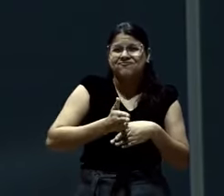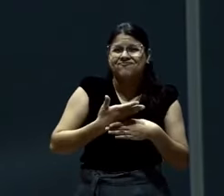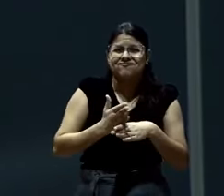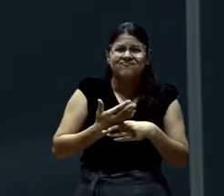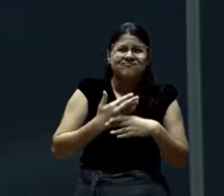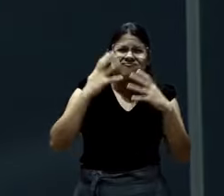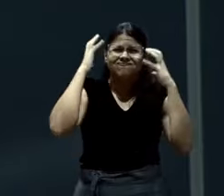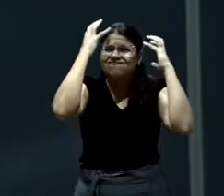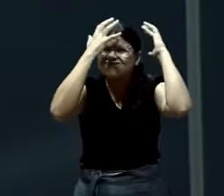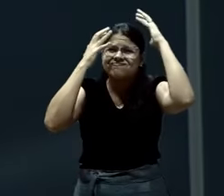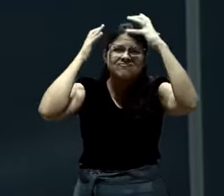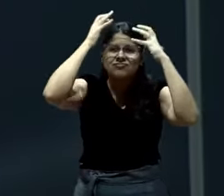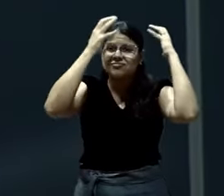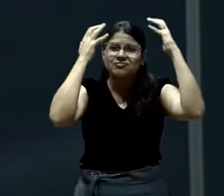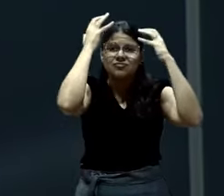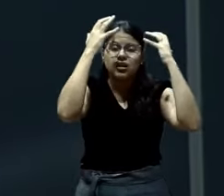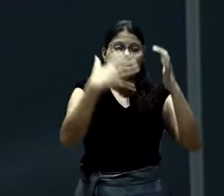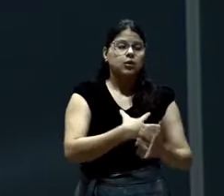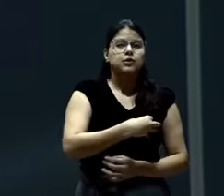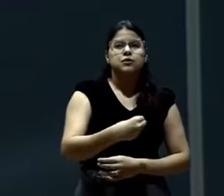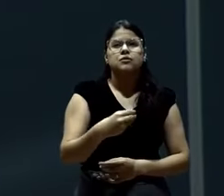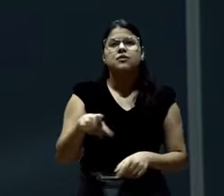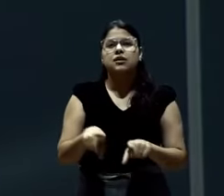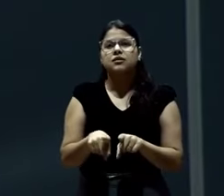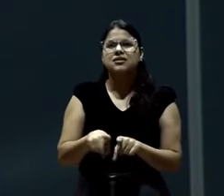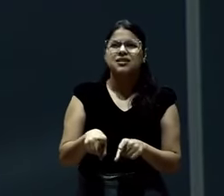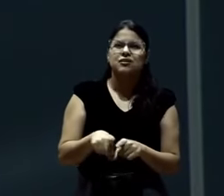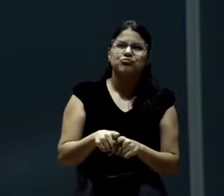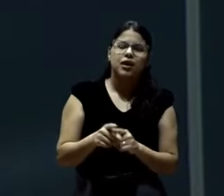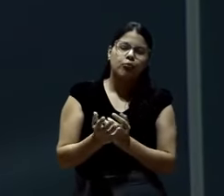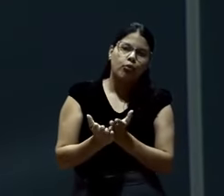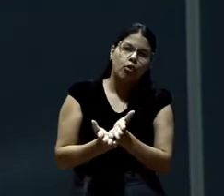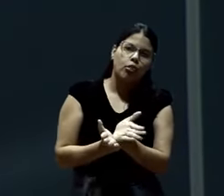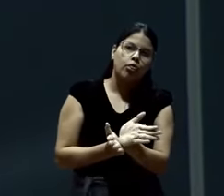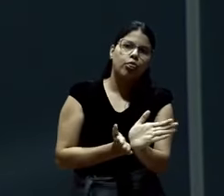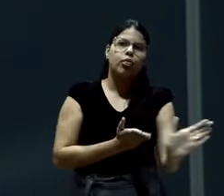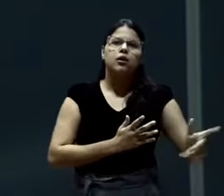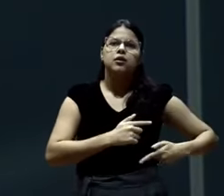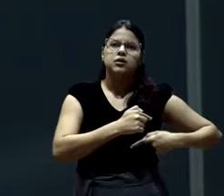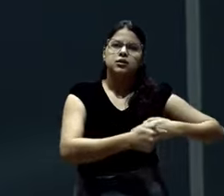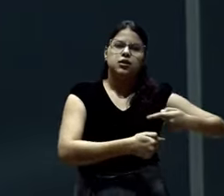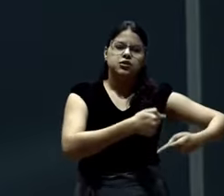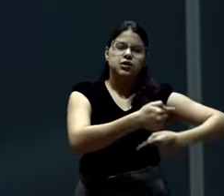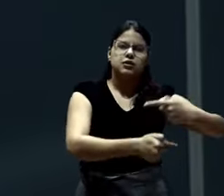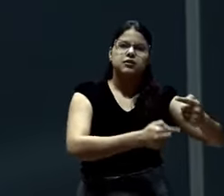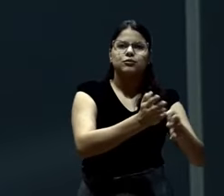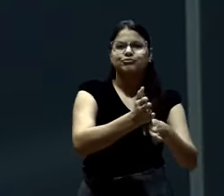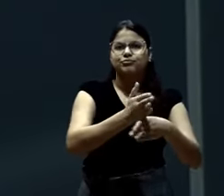os filhos também vão se perdendo. Uma geração vai se perdendo.